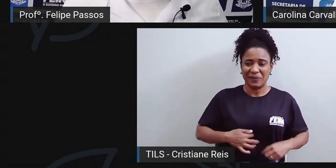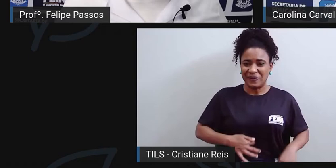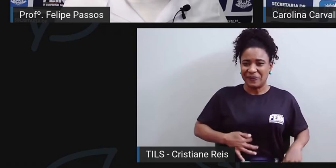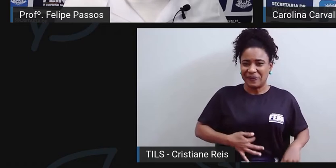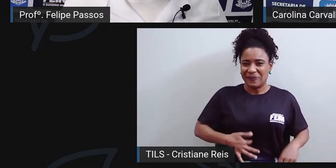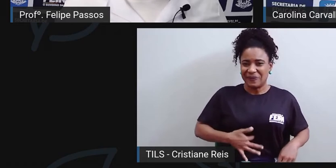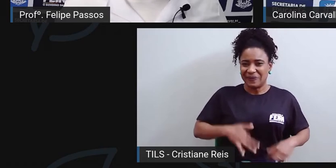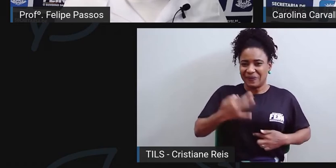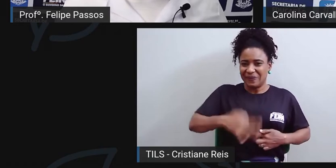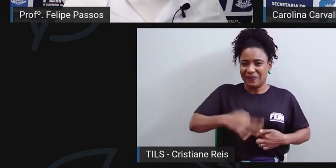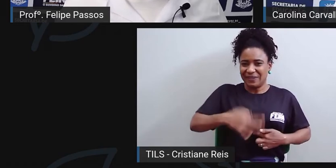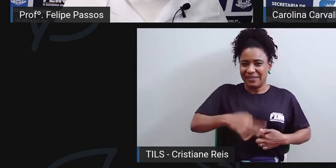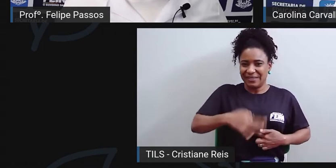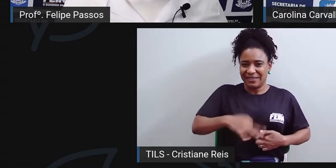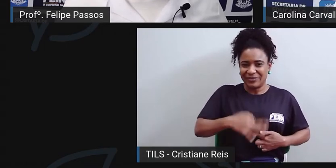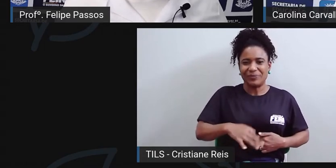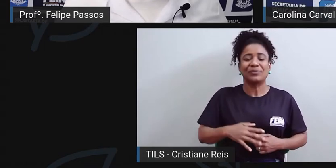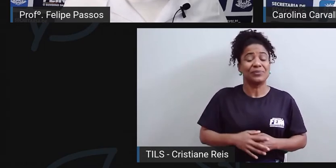enfim.